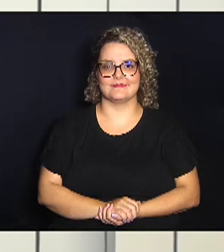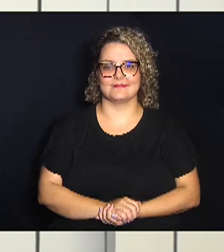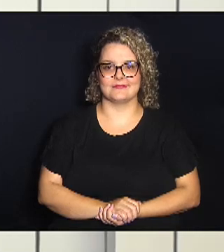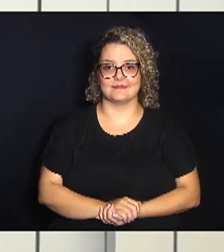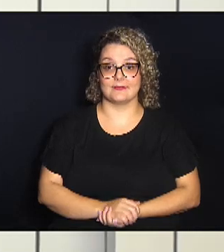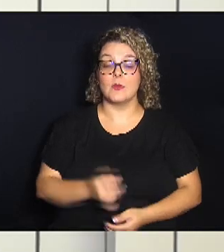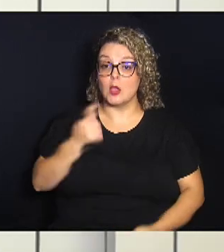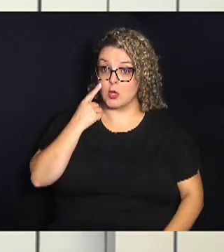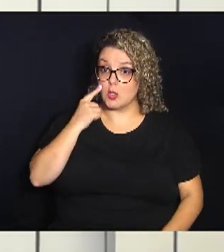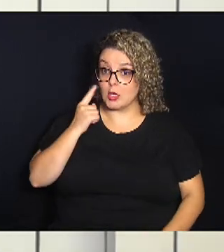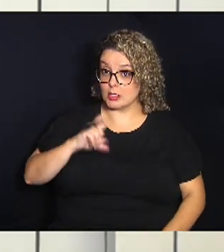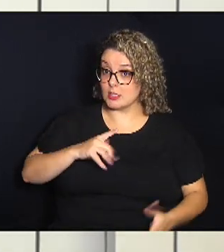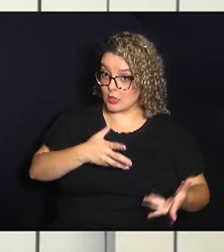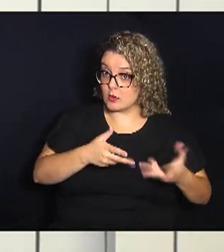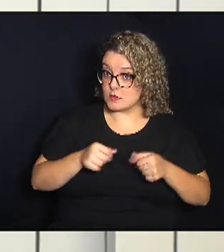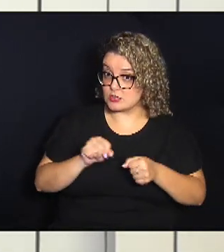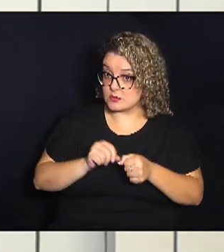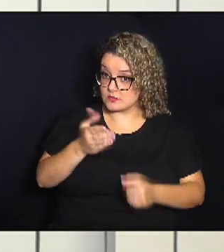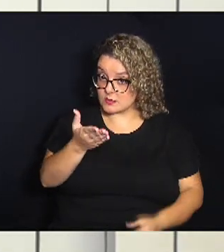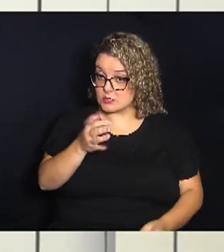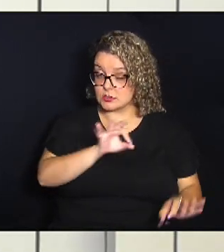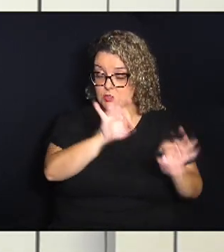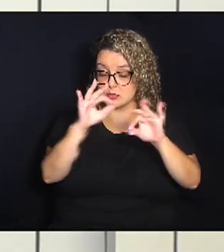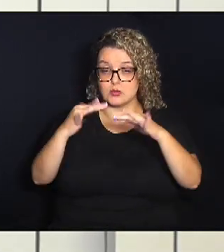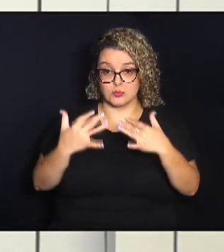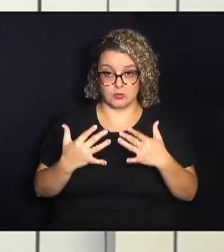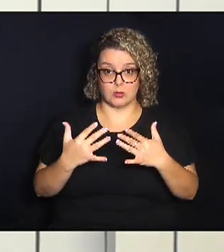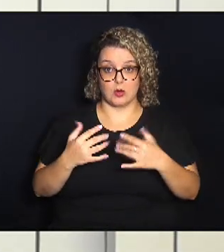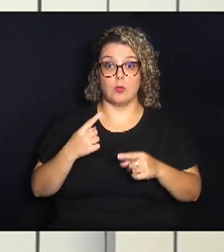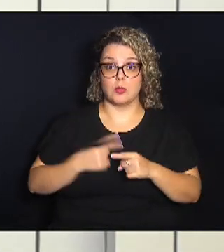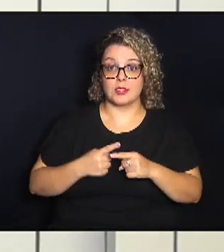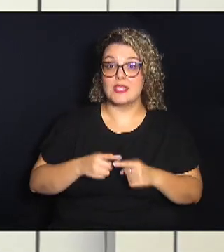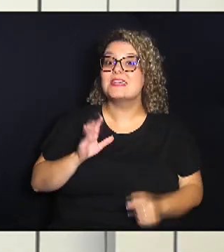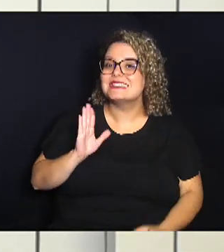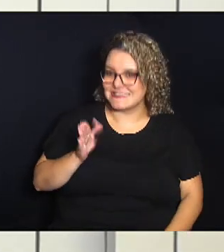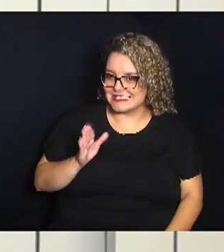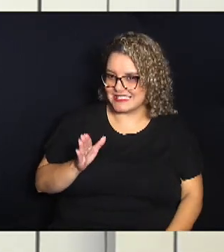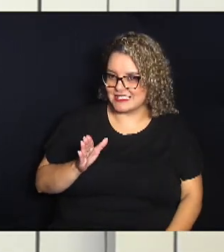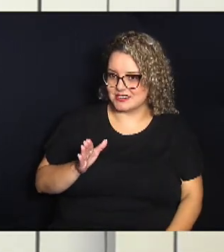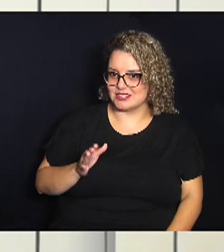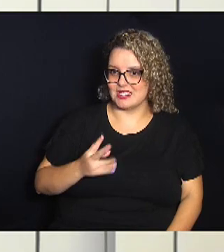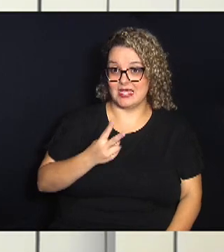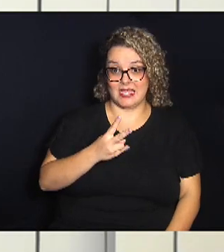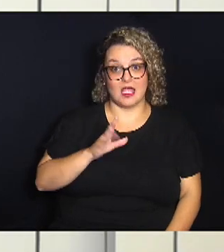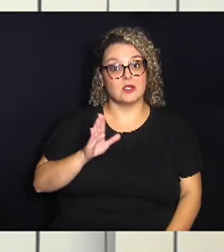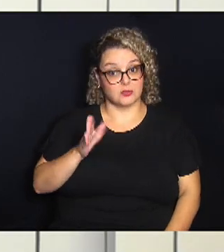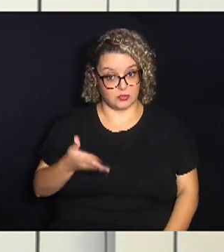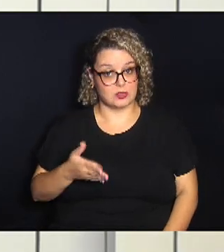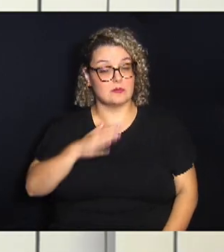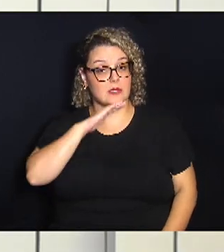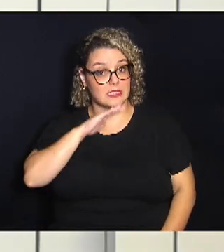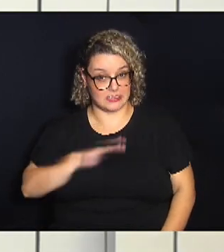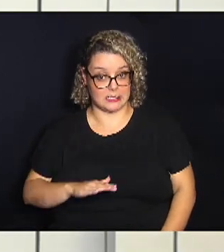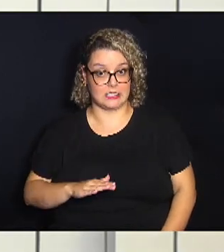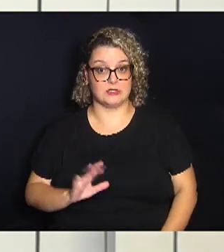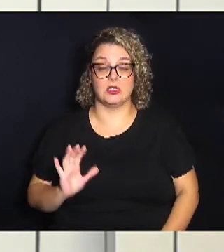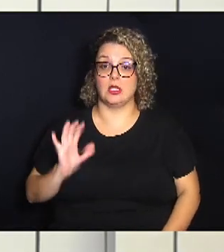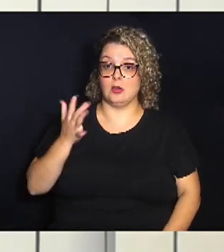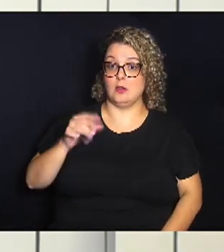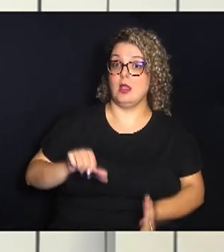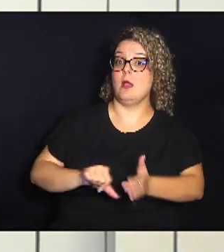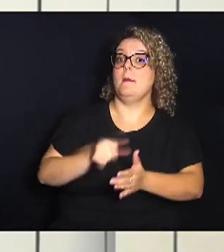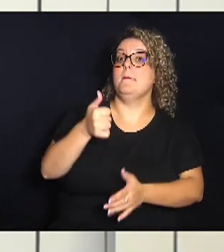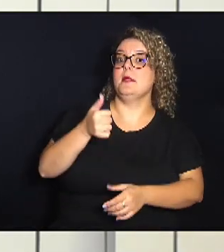E olha só, tenho convite a fazer a você que está nos acompanhando, porque daqui a pouco, às duas e meia da tarde, acontece a